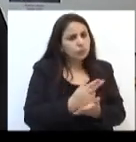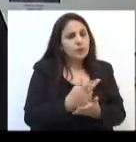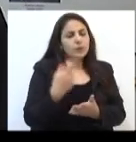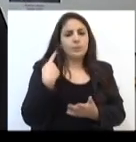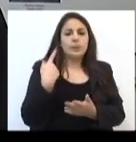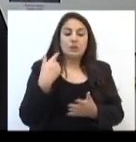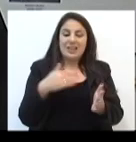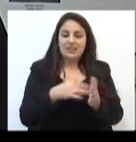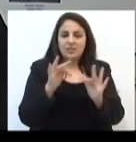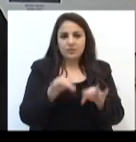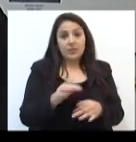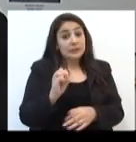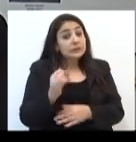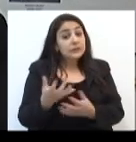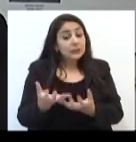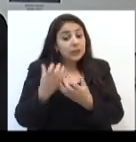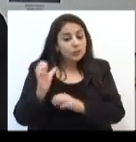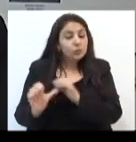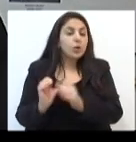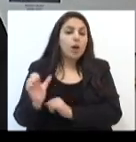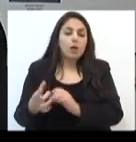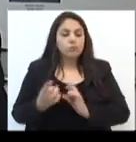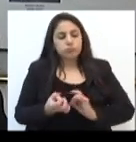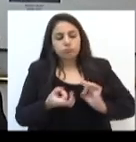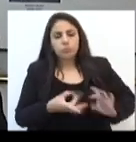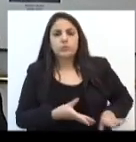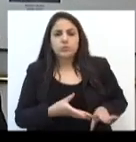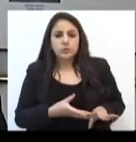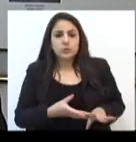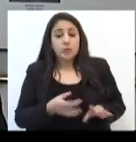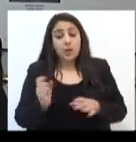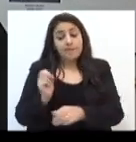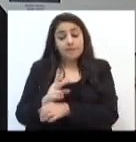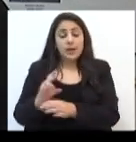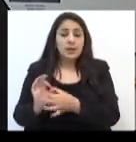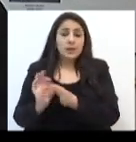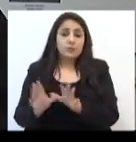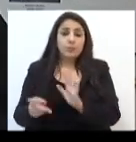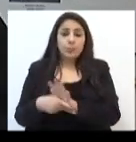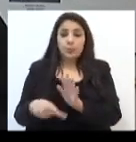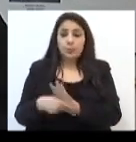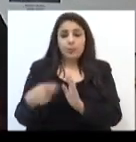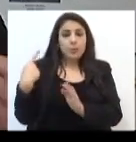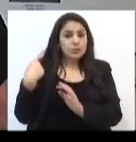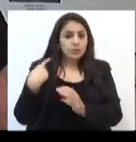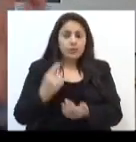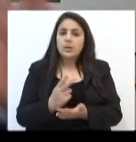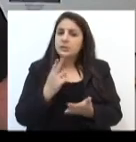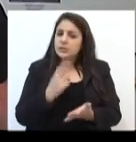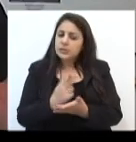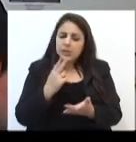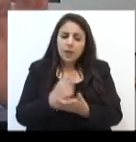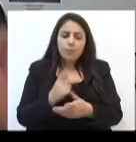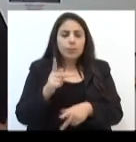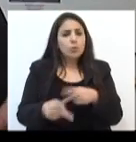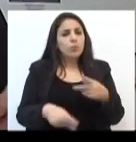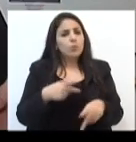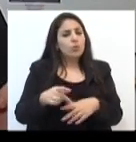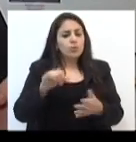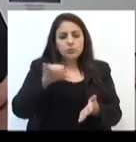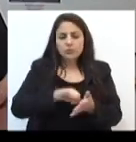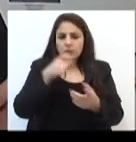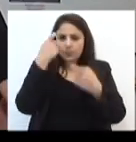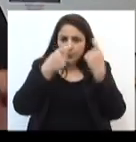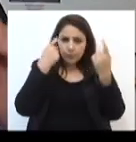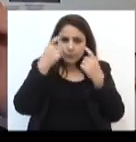Se eles quiserem trocar, eles saem e deixam esta vaga para o partido, porque você sempre tem que colocar o povo como centro da